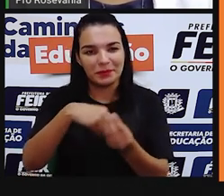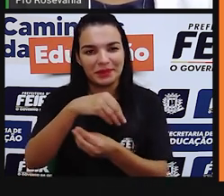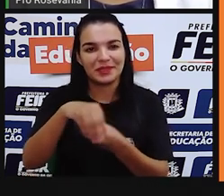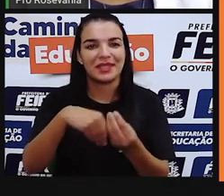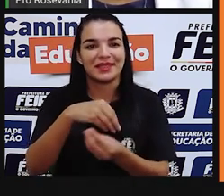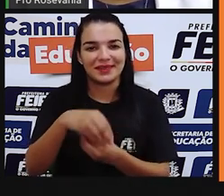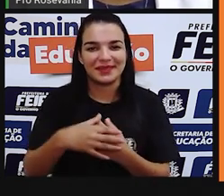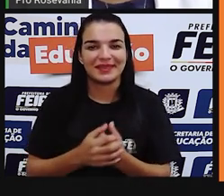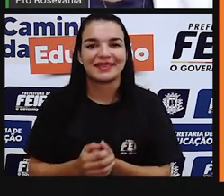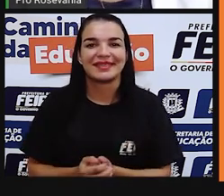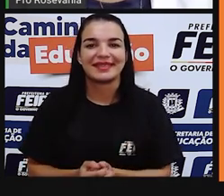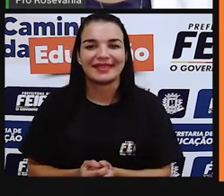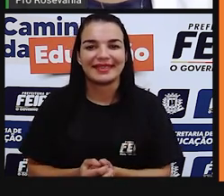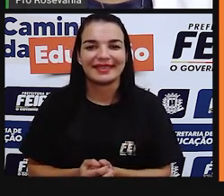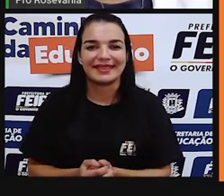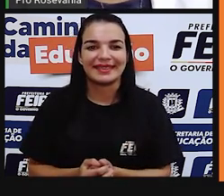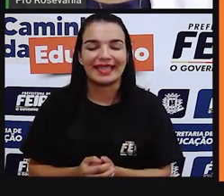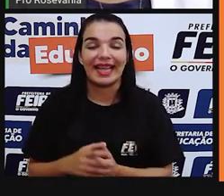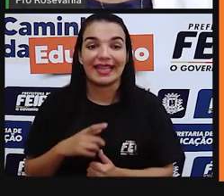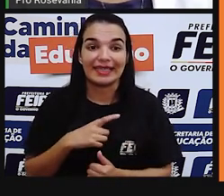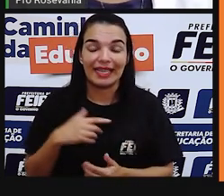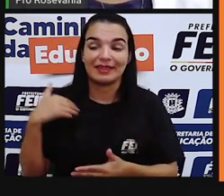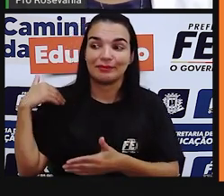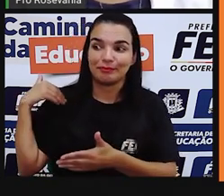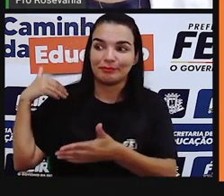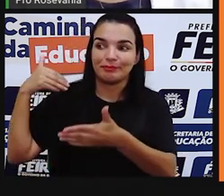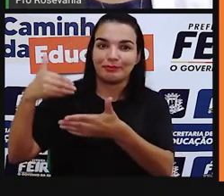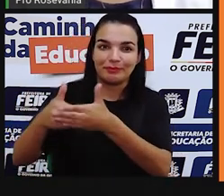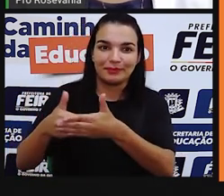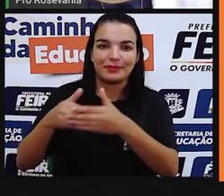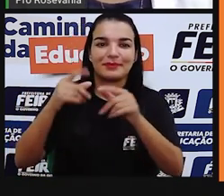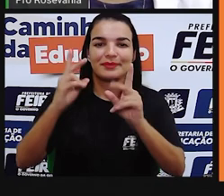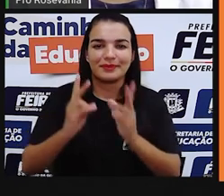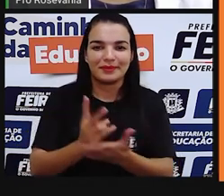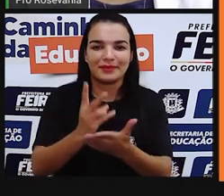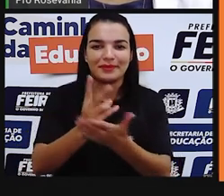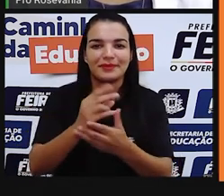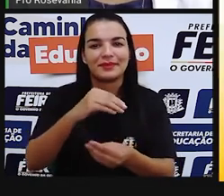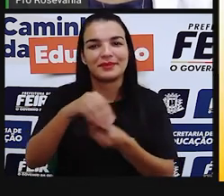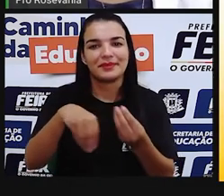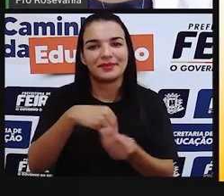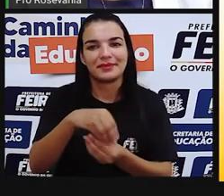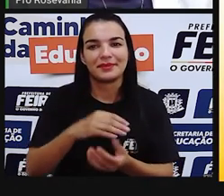formou-se a comida cada lugar é misturado de mim sabe